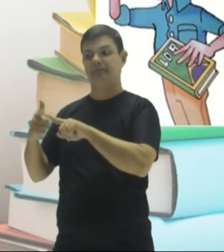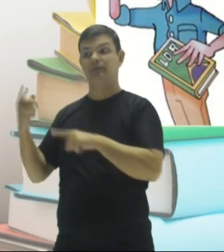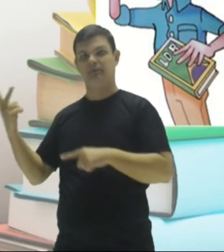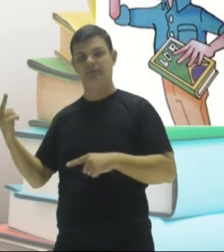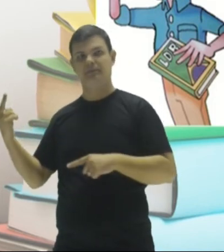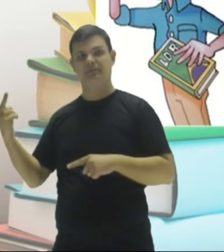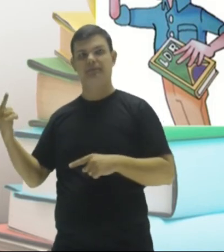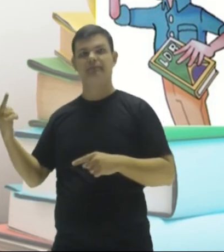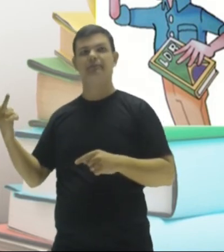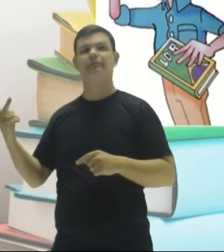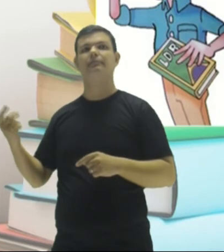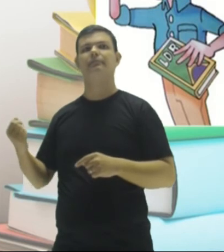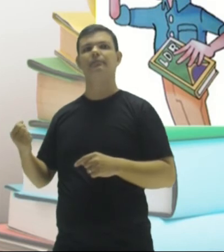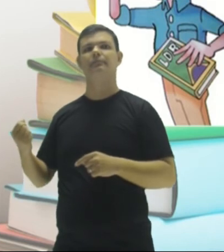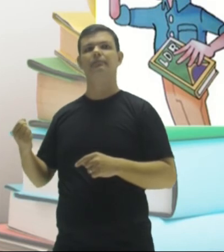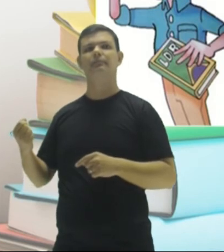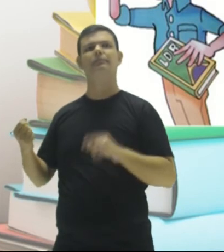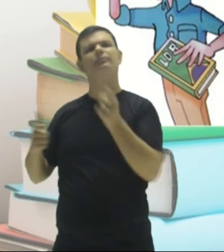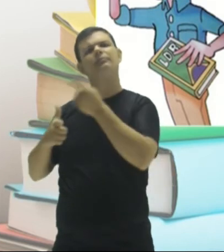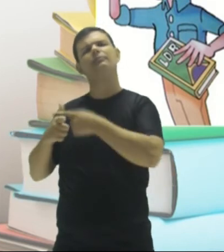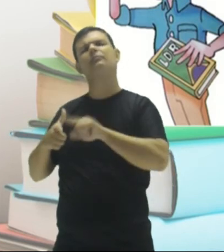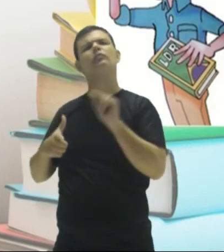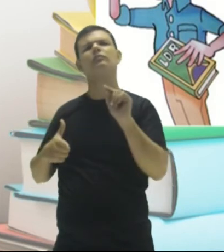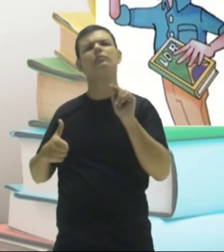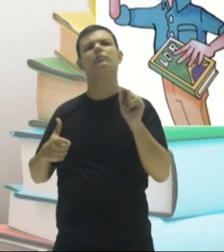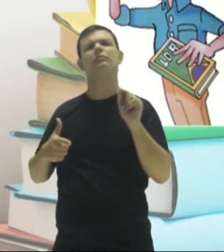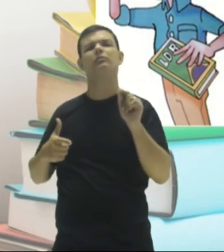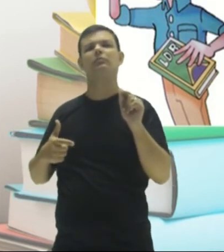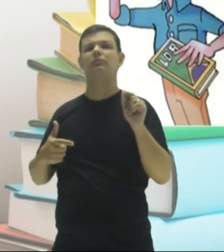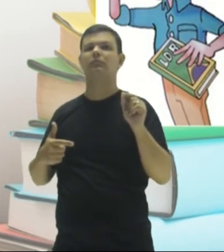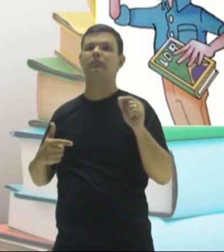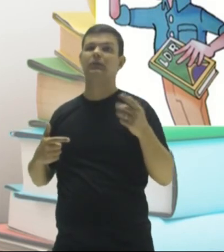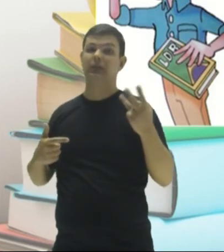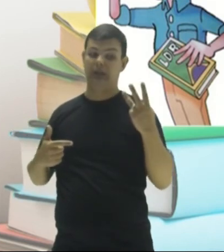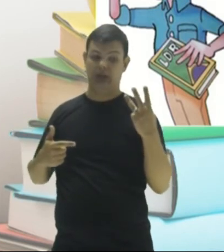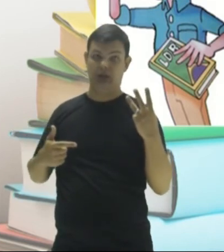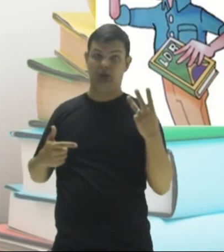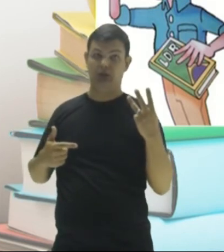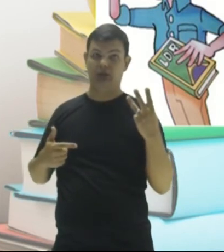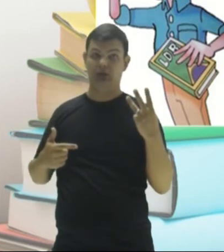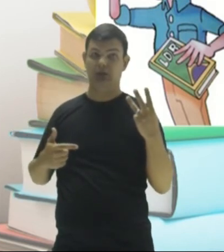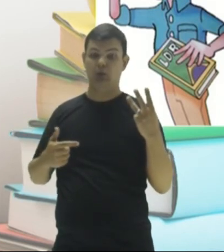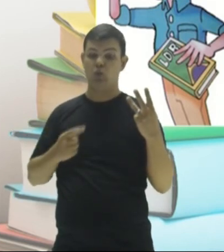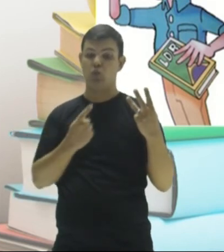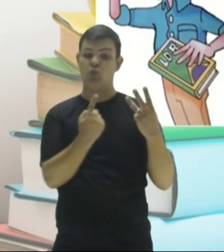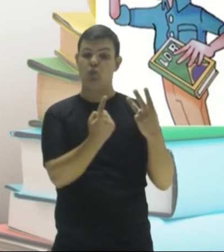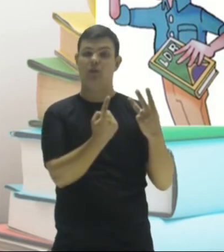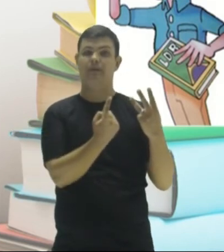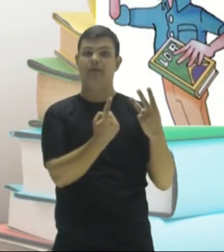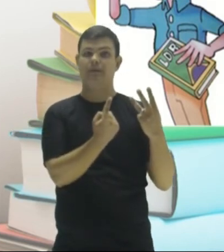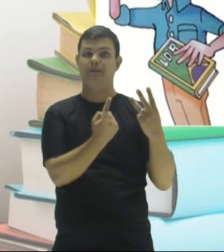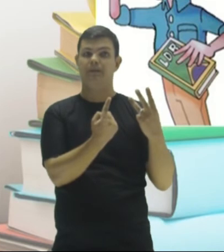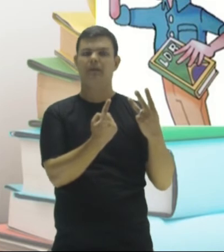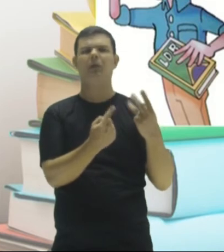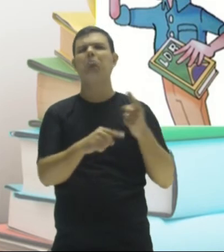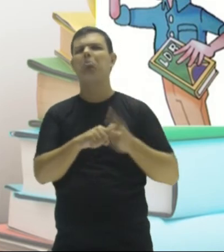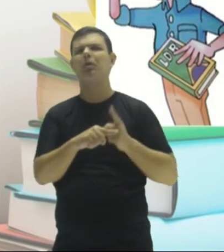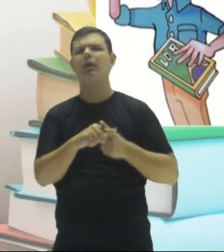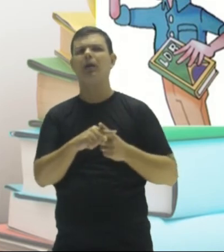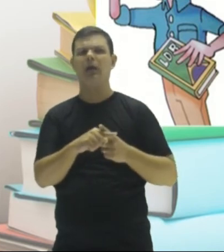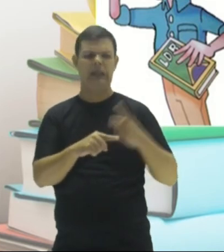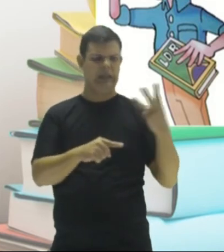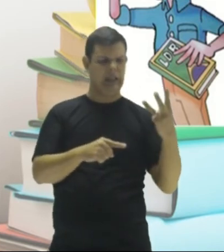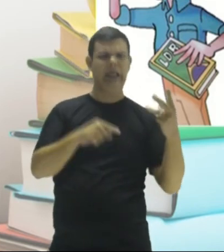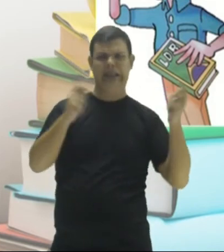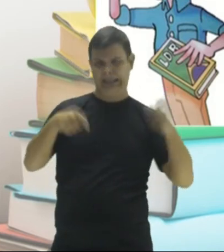Dividindo por dois. Nessa divisão vai dar o quê? Vai dar o três e o um. Porque eu não posso